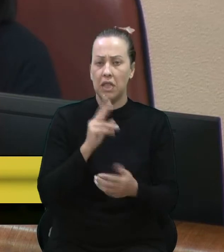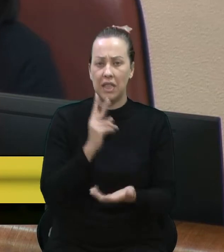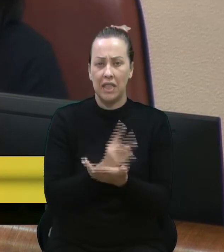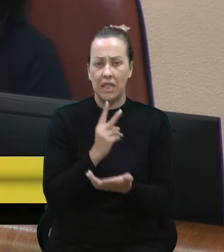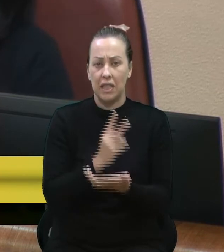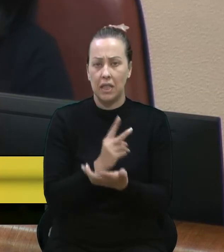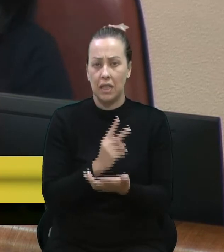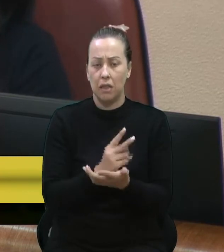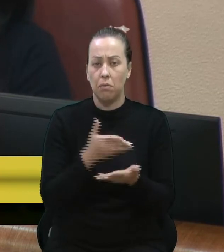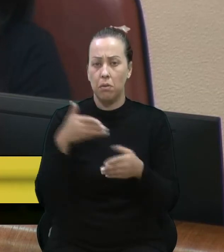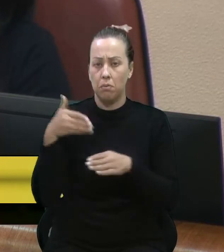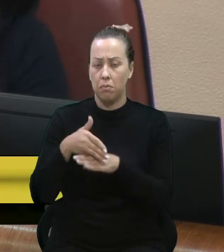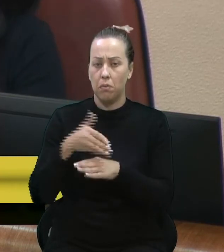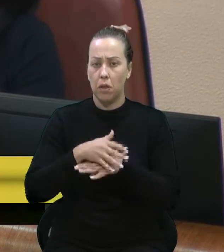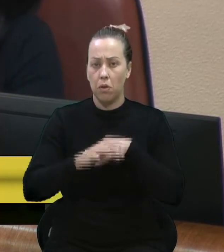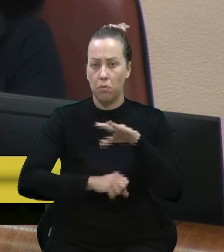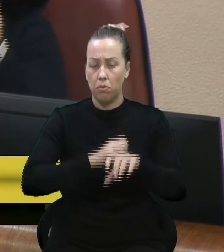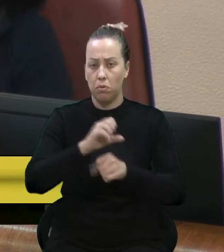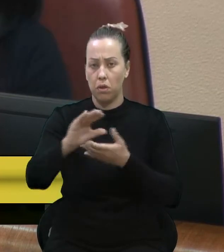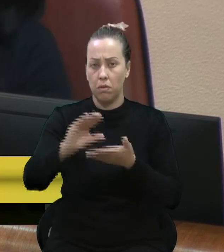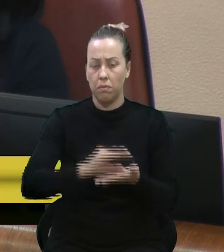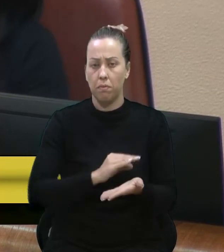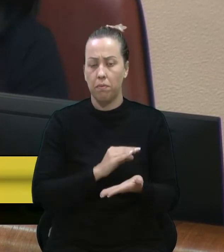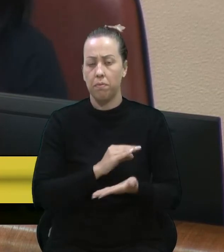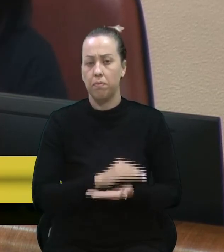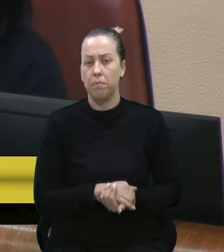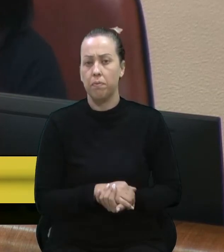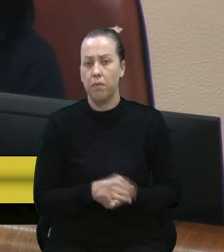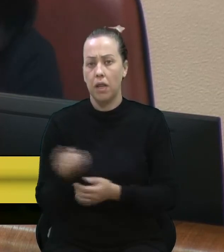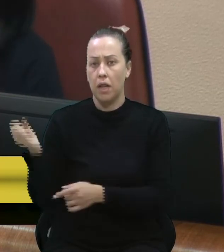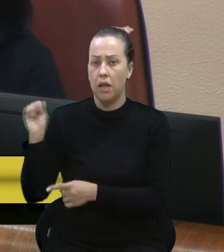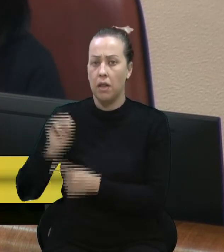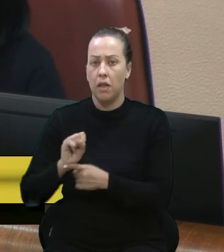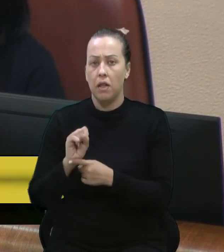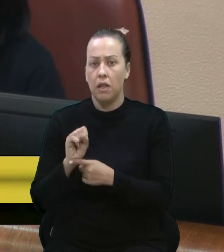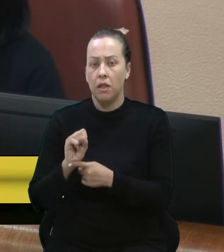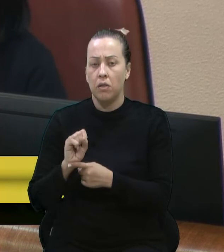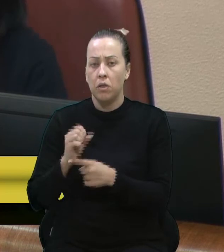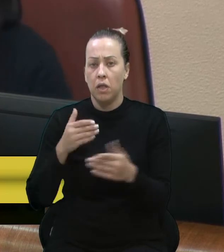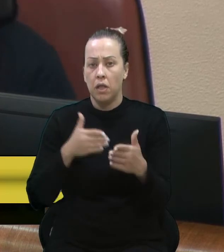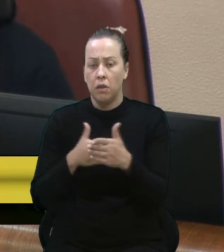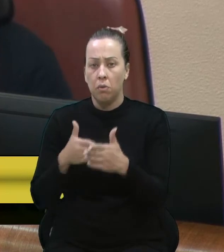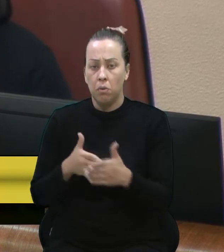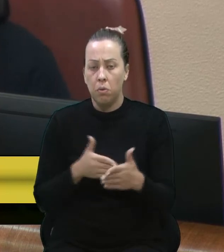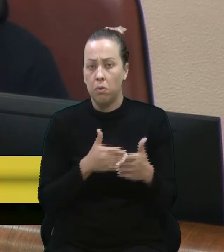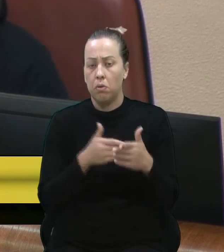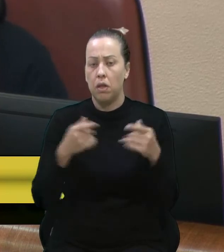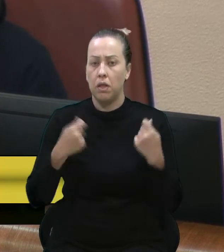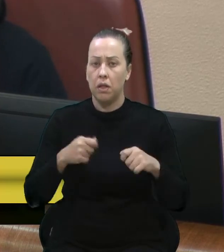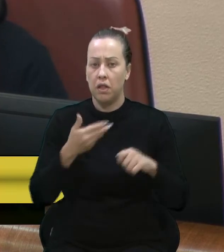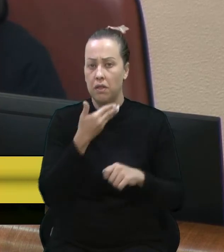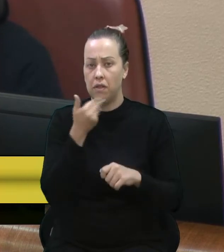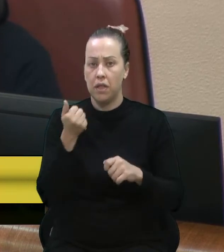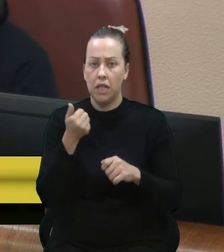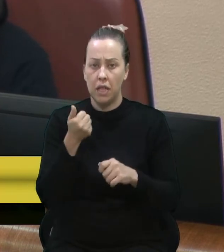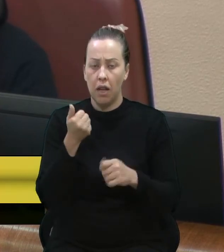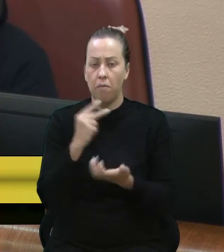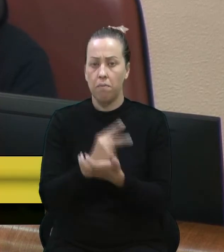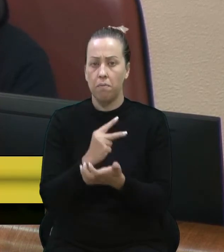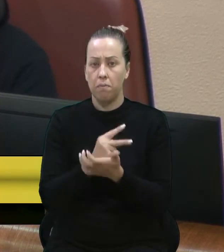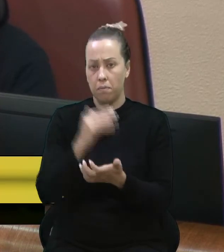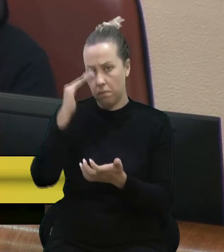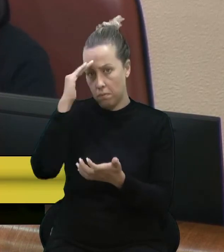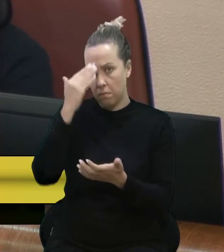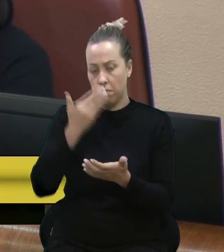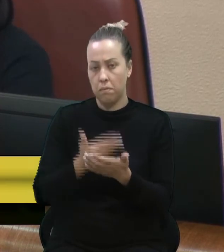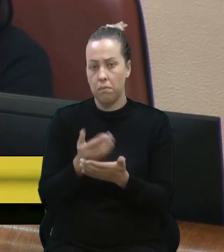assim, envolvidas na busca por recursos e parando em vários obstáculos. Então, a gente precisa facilitar isso. E eu tenho certeza